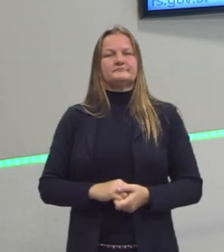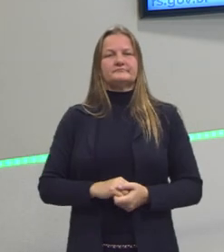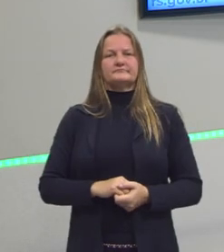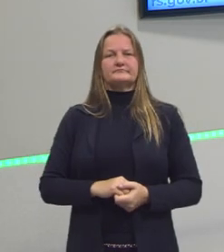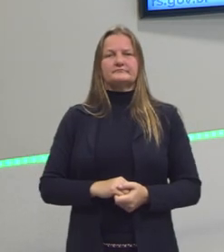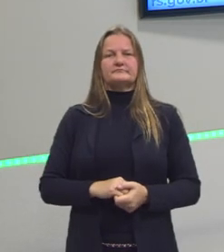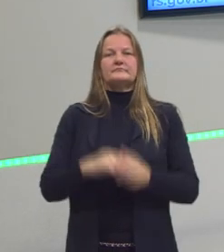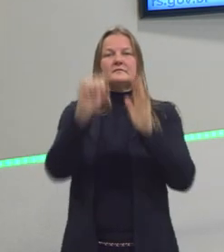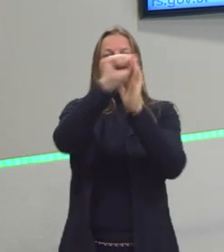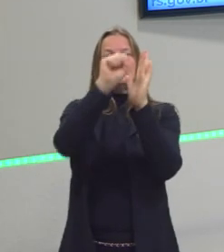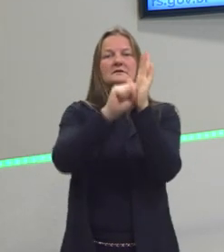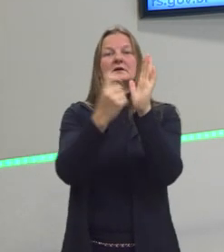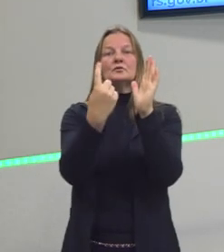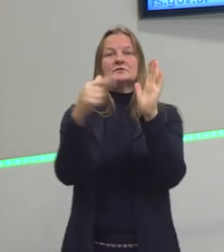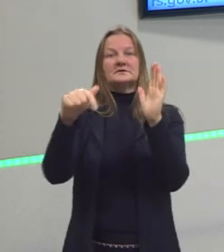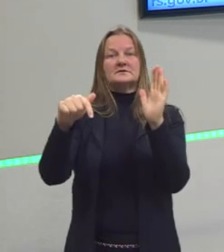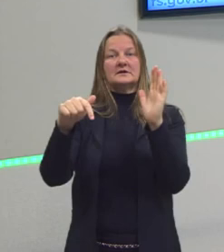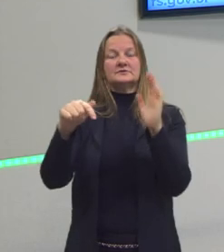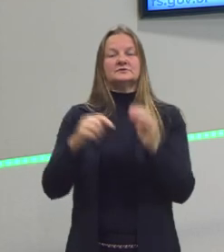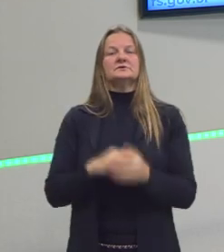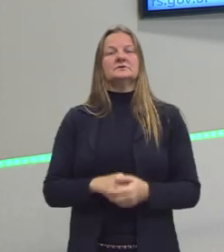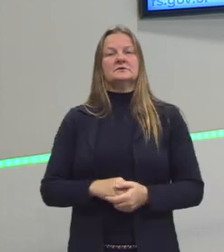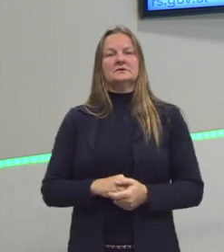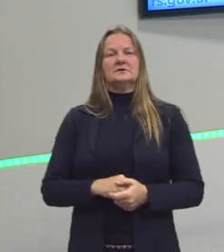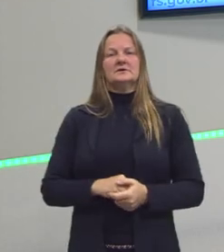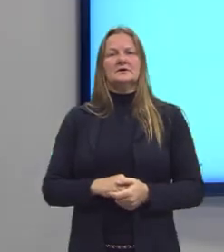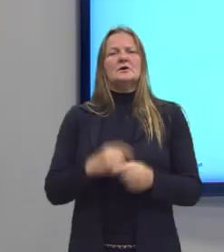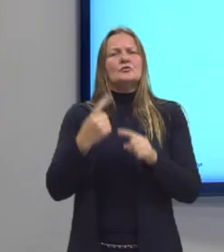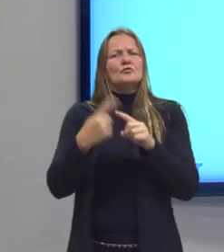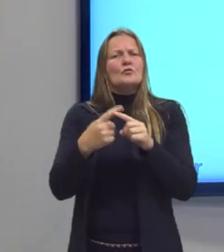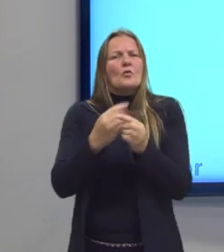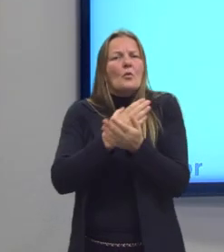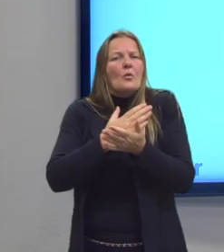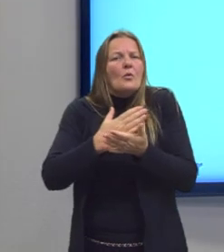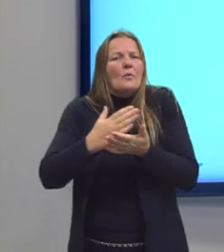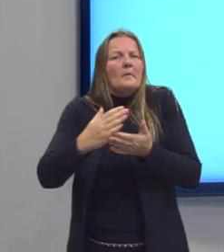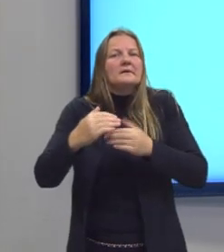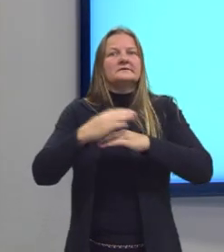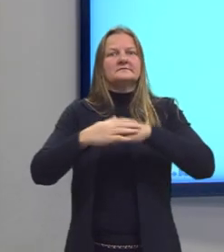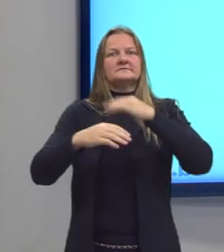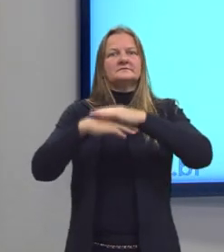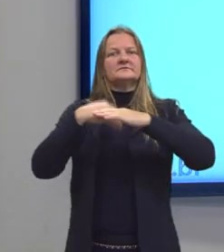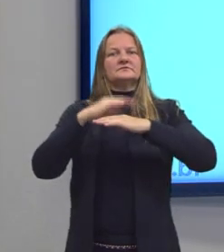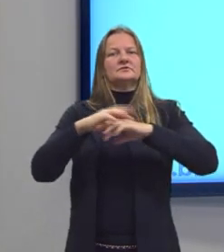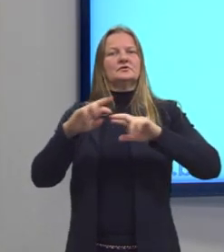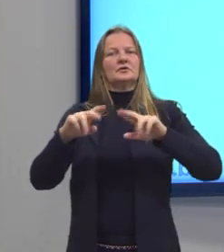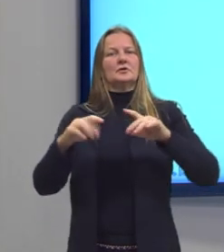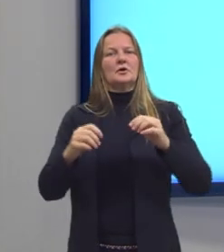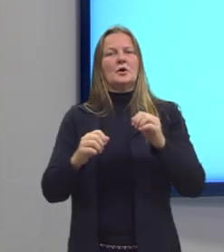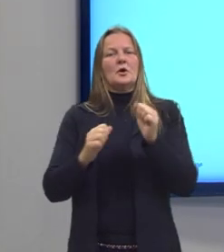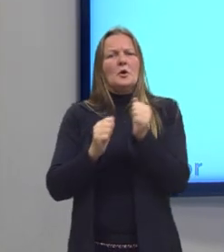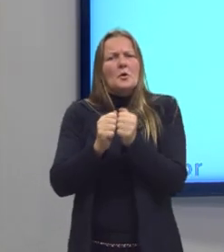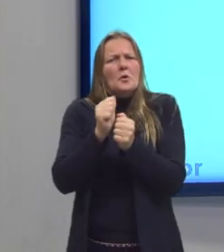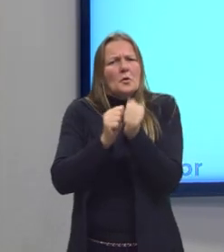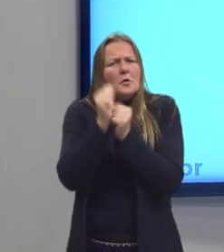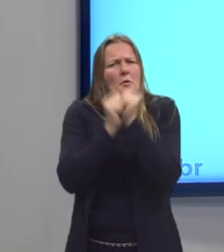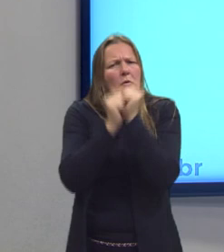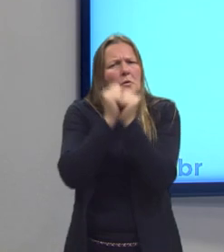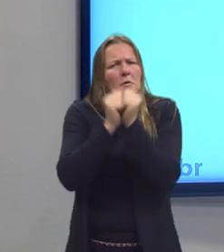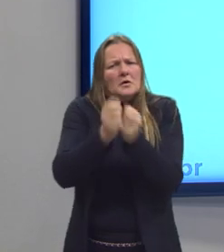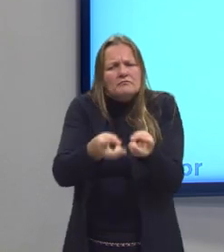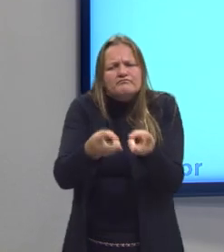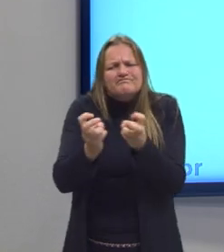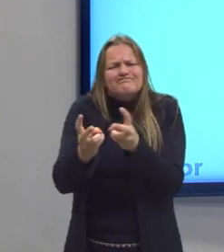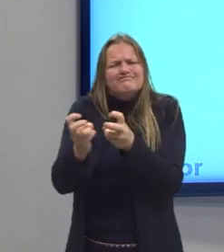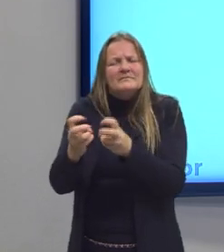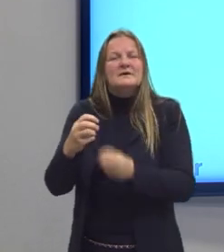Século XVII, começam a surgir as classes intermediárias no Brasil, nessa nossa formação. Vem a mineração, a urbanização, Minas